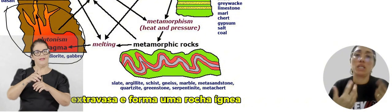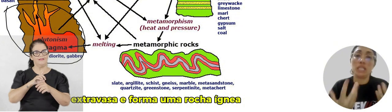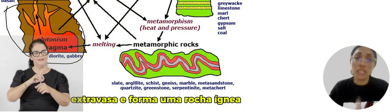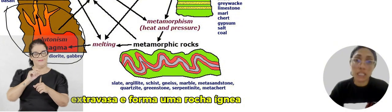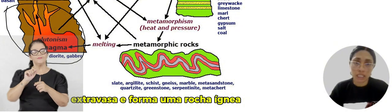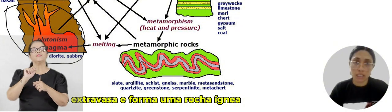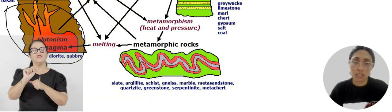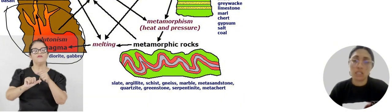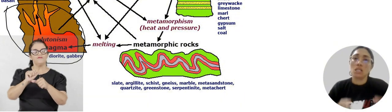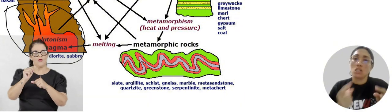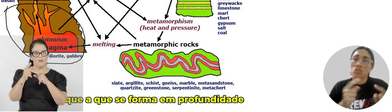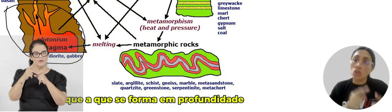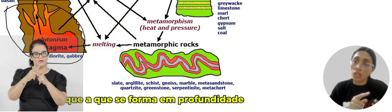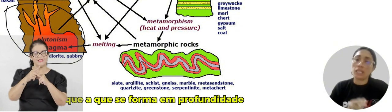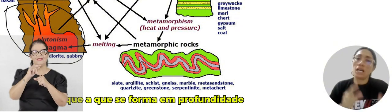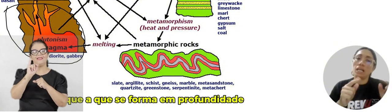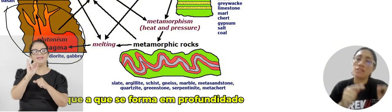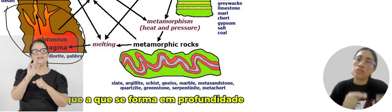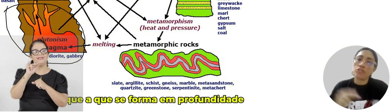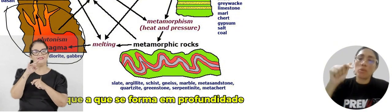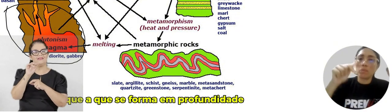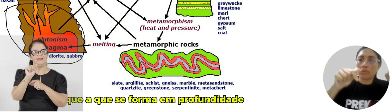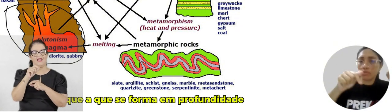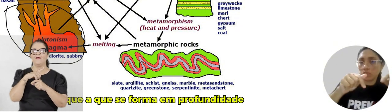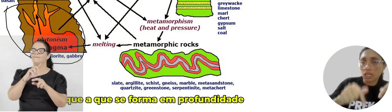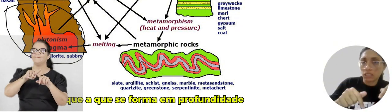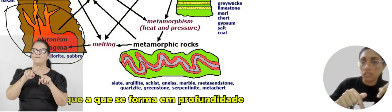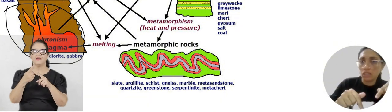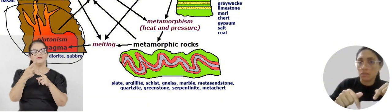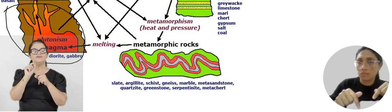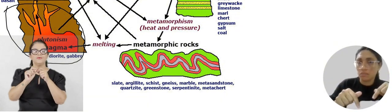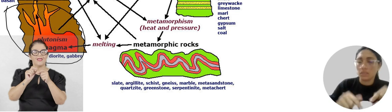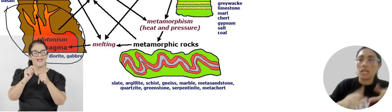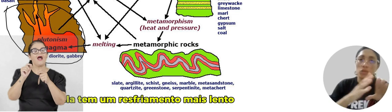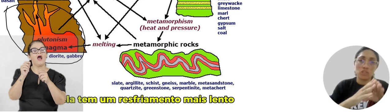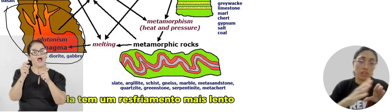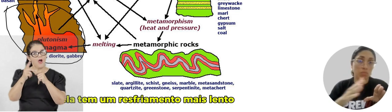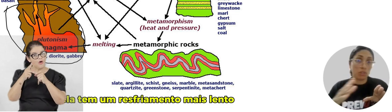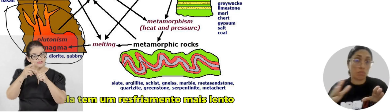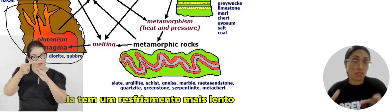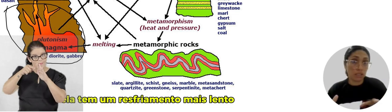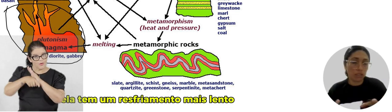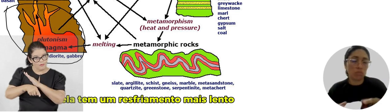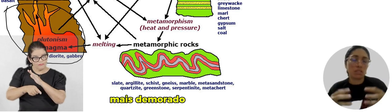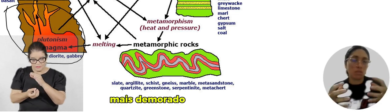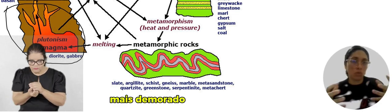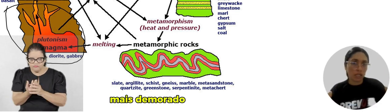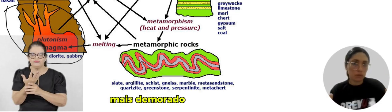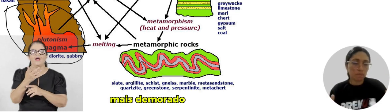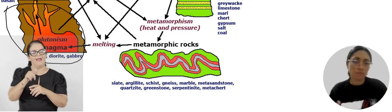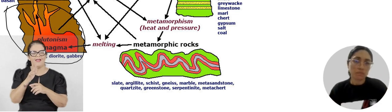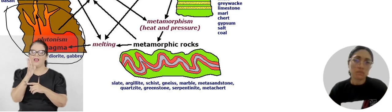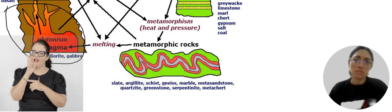rocha ígnea. Só que a que se forma em profundidade, ela tem um resfriamento mais lento, mais